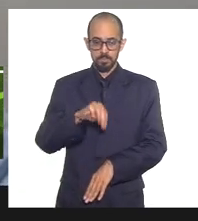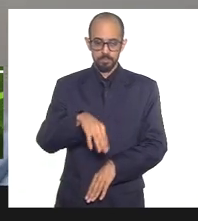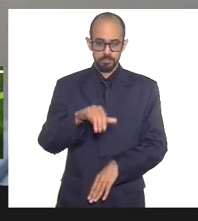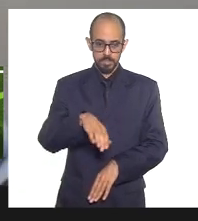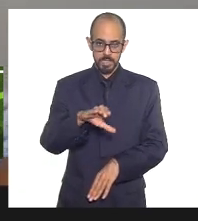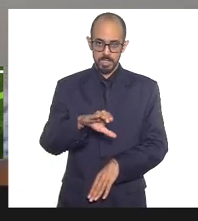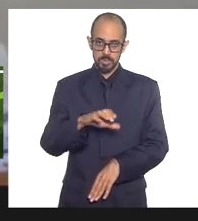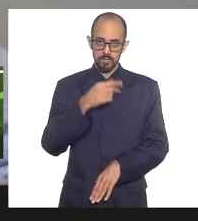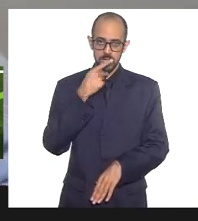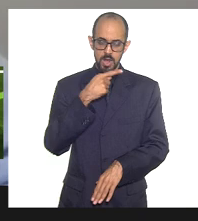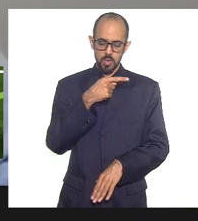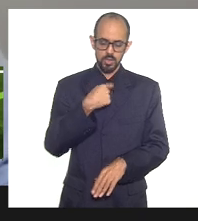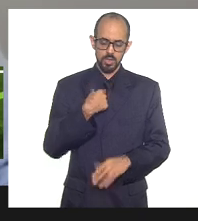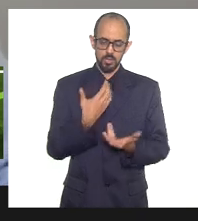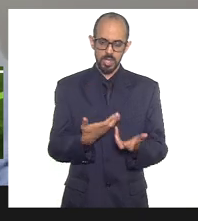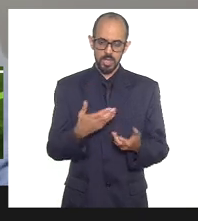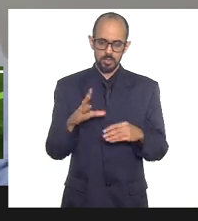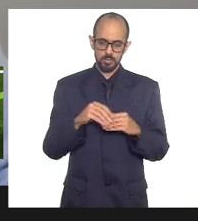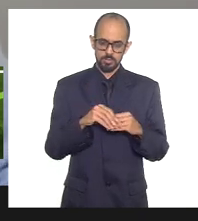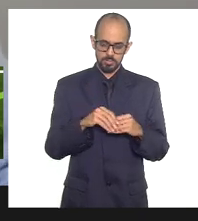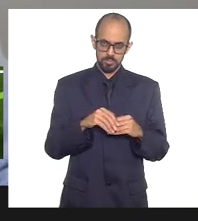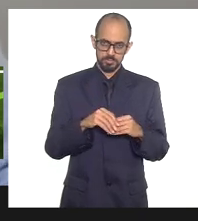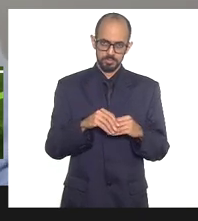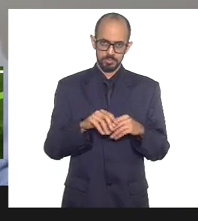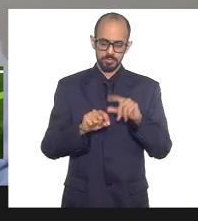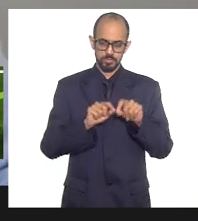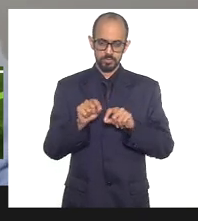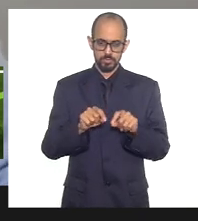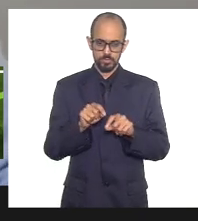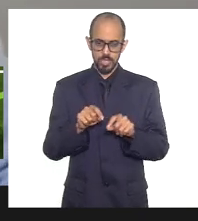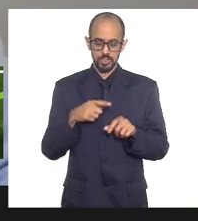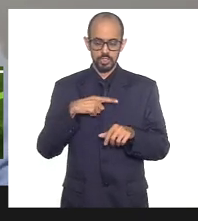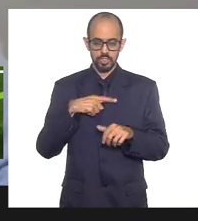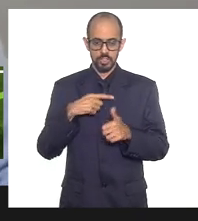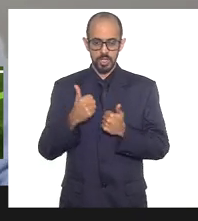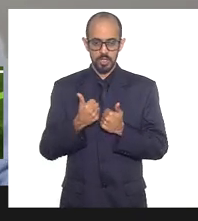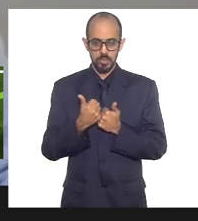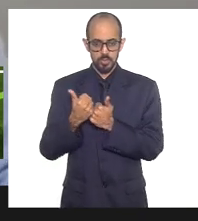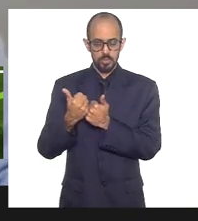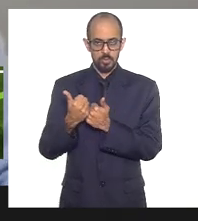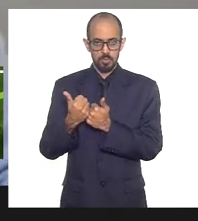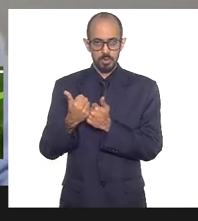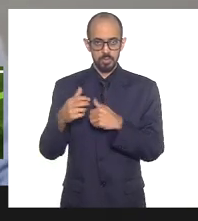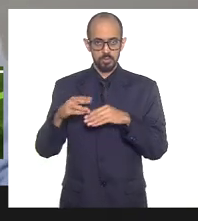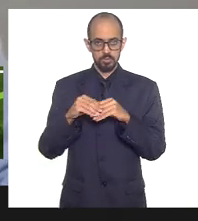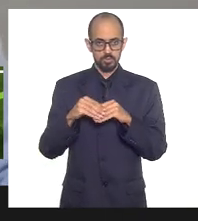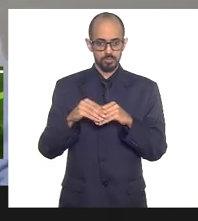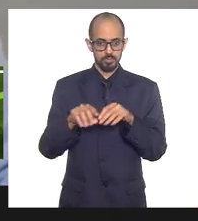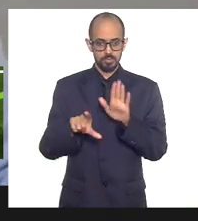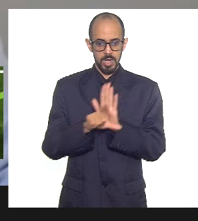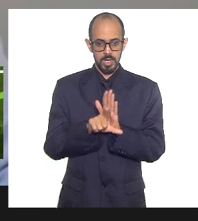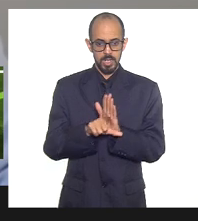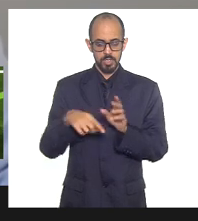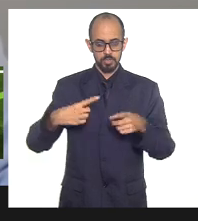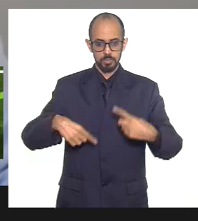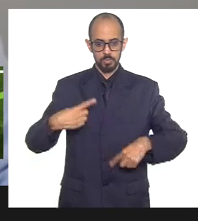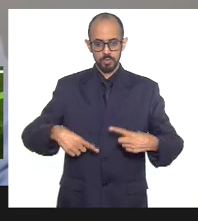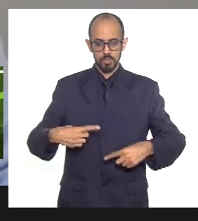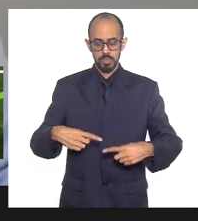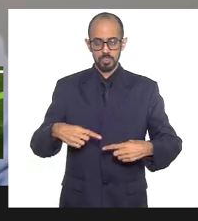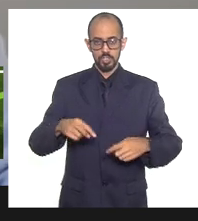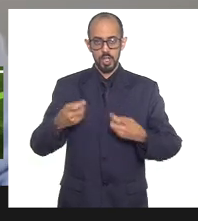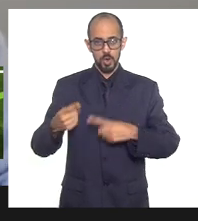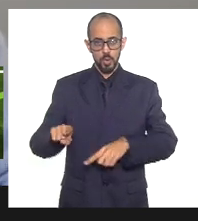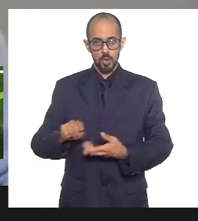reavivar, nós demos uma contribuição importante recentemente na Lerge, quando aprovamos aquela lei que institui a política de combate à intolerância